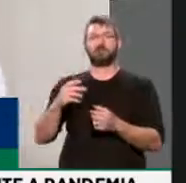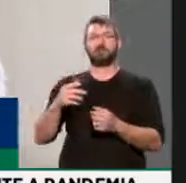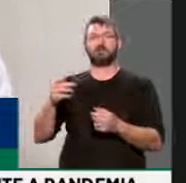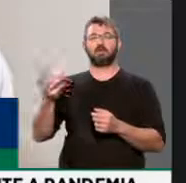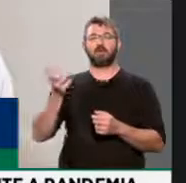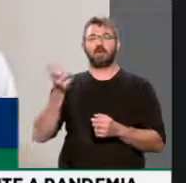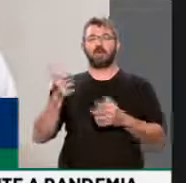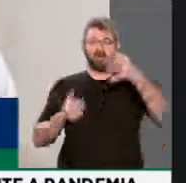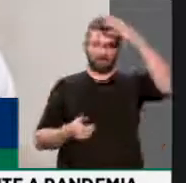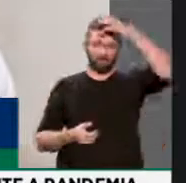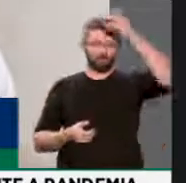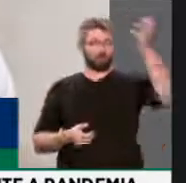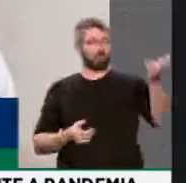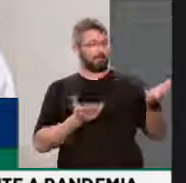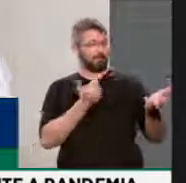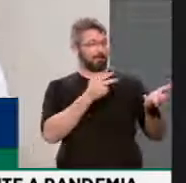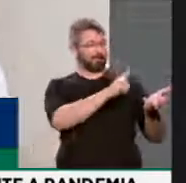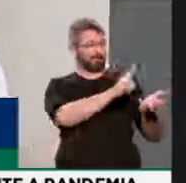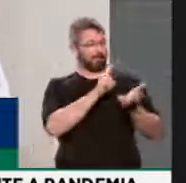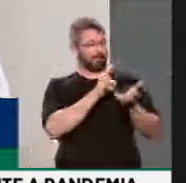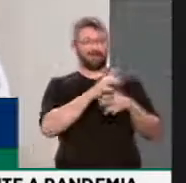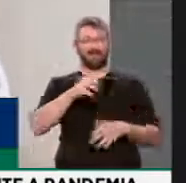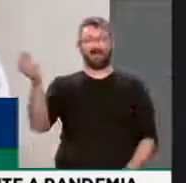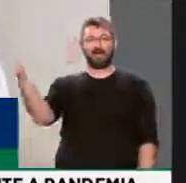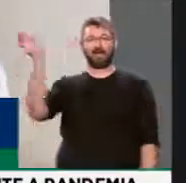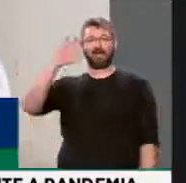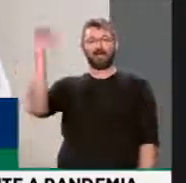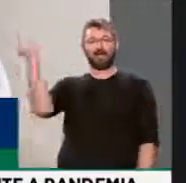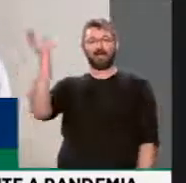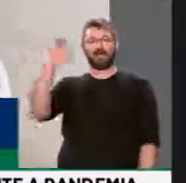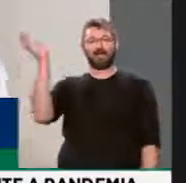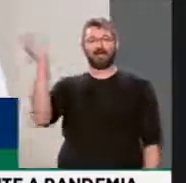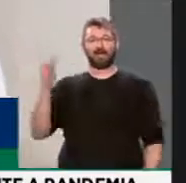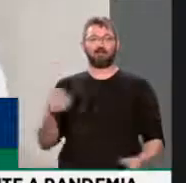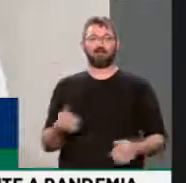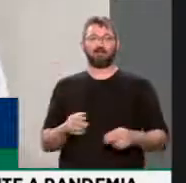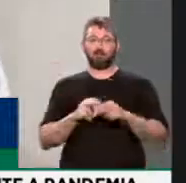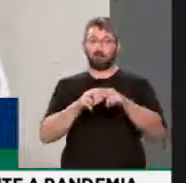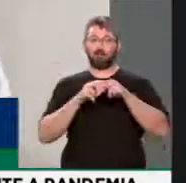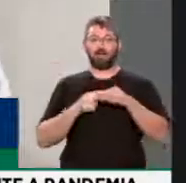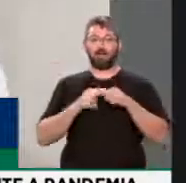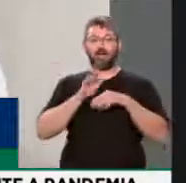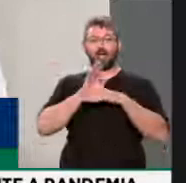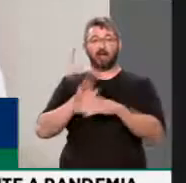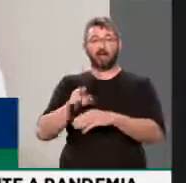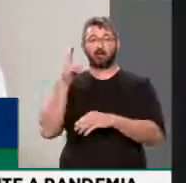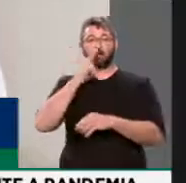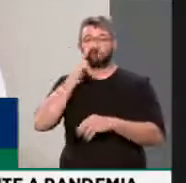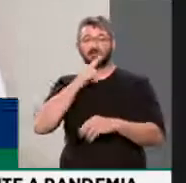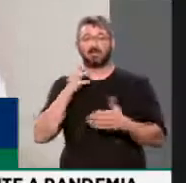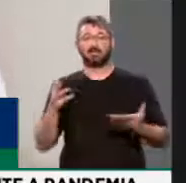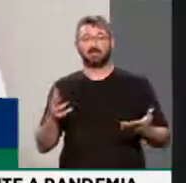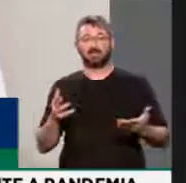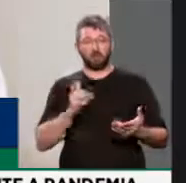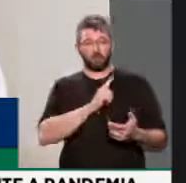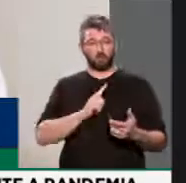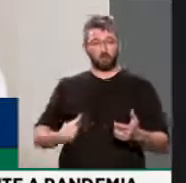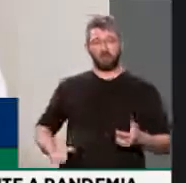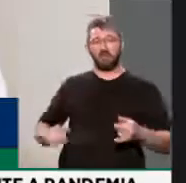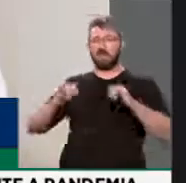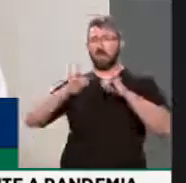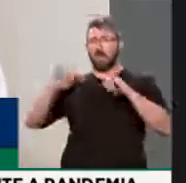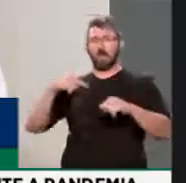chapéu alheio. É isso que fica provado em relação à questão do auxílio emergencial, que o governo agora